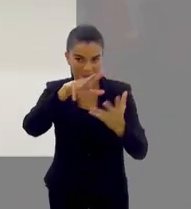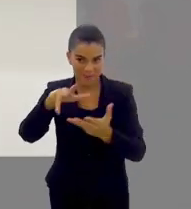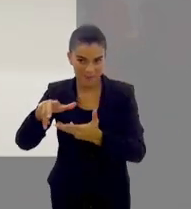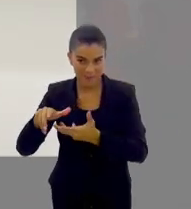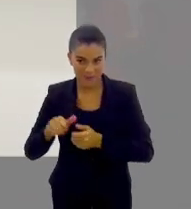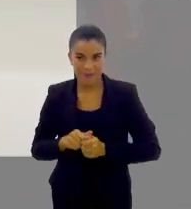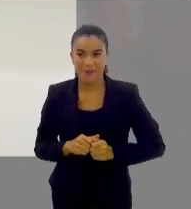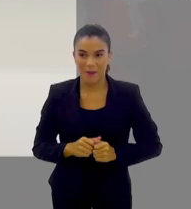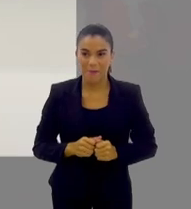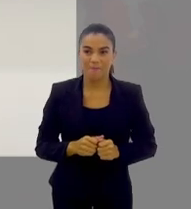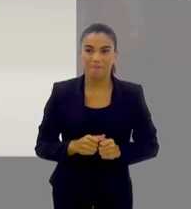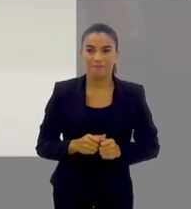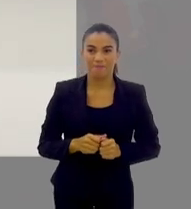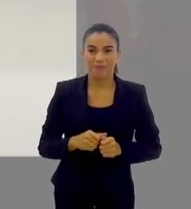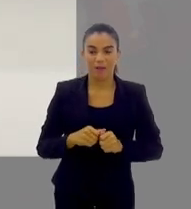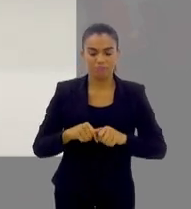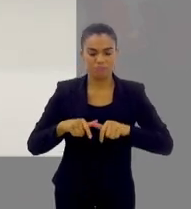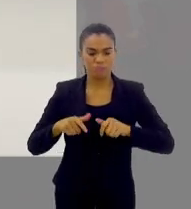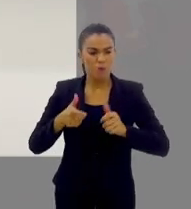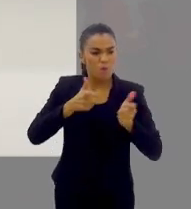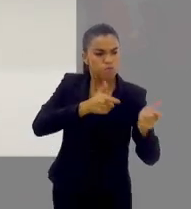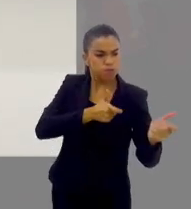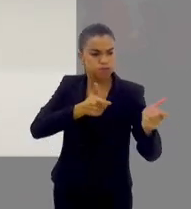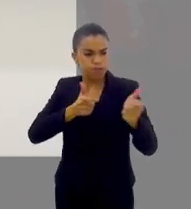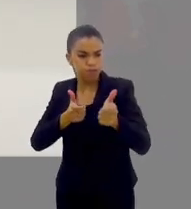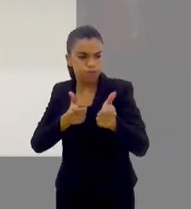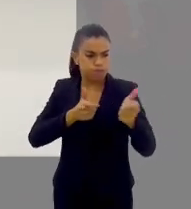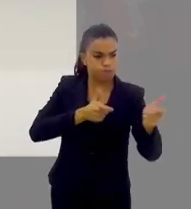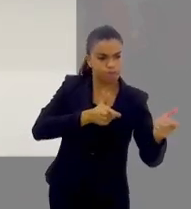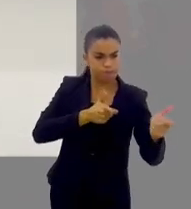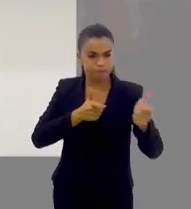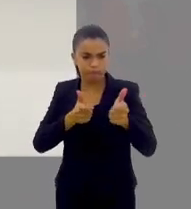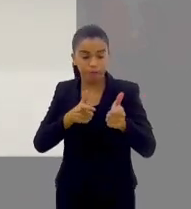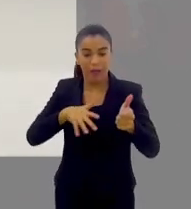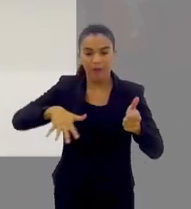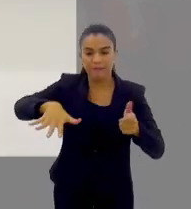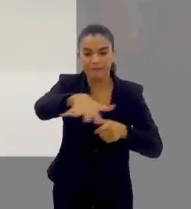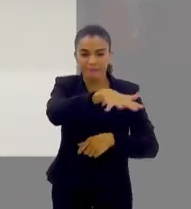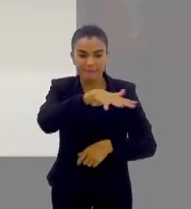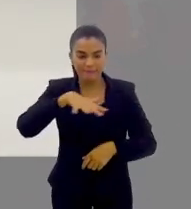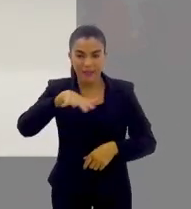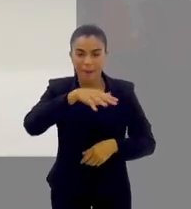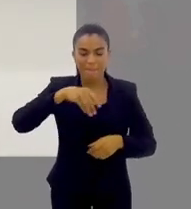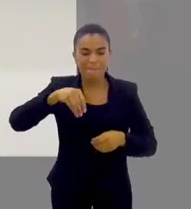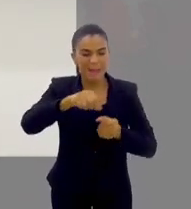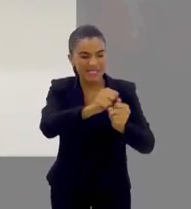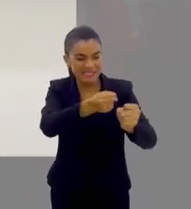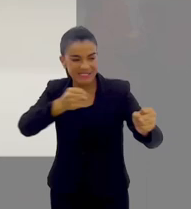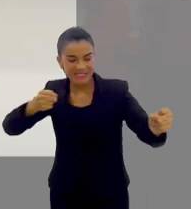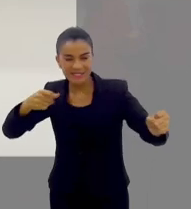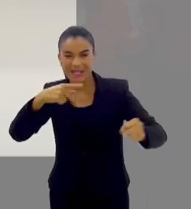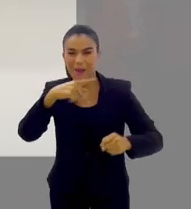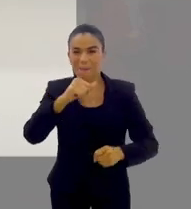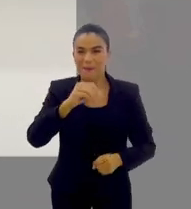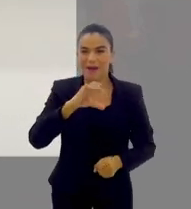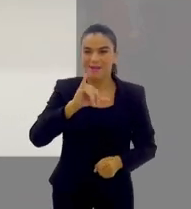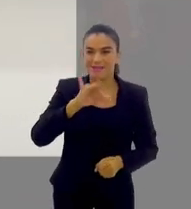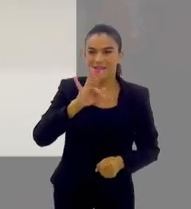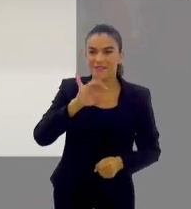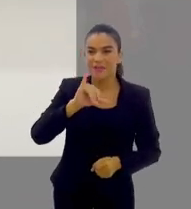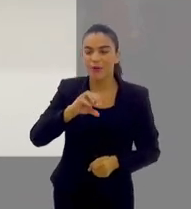Mundial, quando a frente do Pacífico, depois que os Estados Unidos